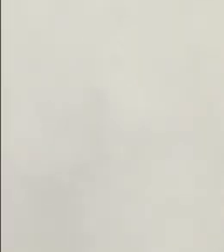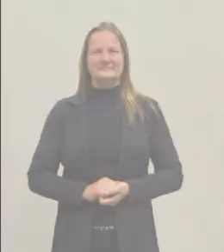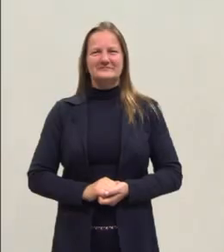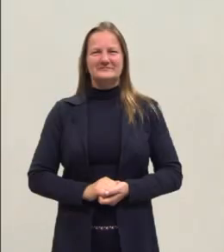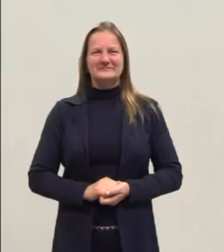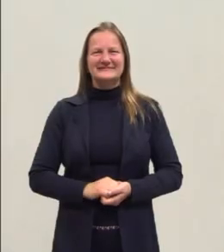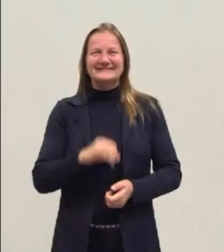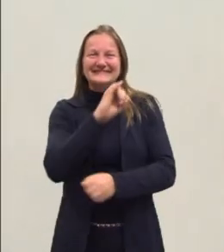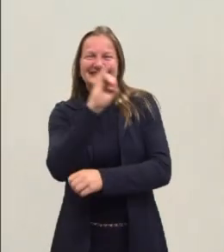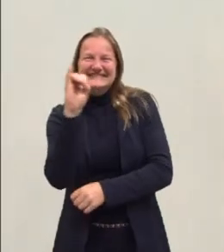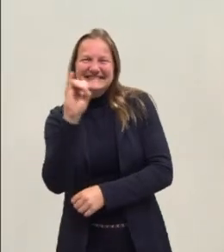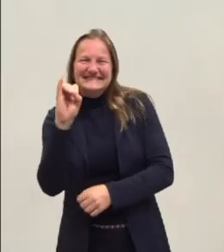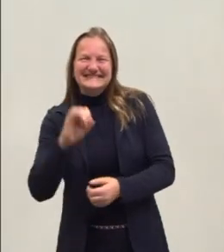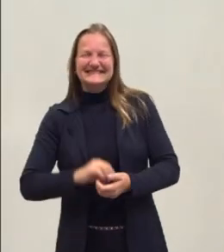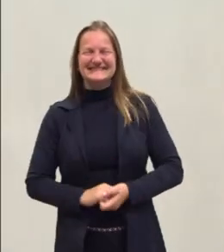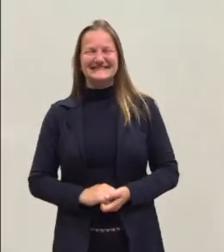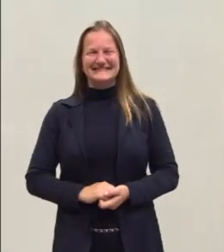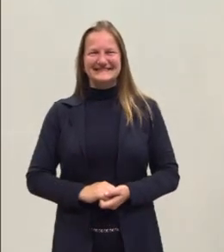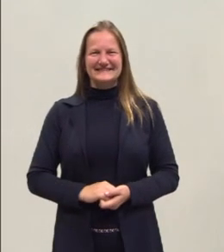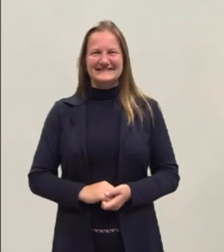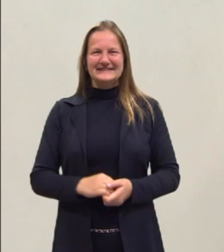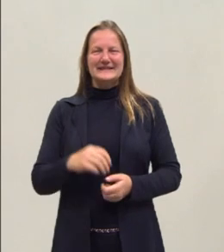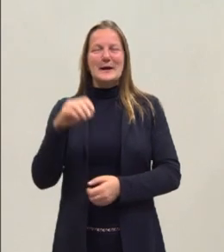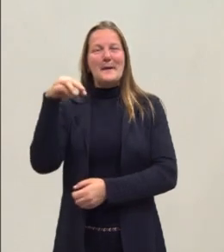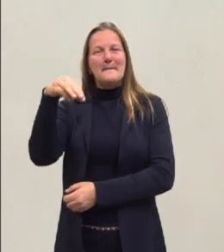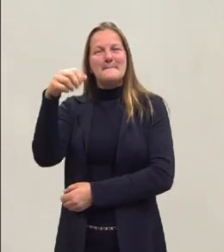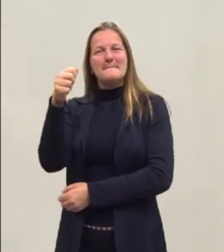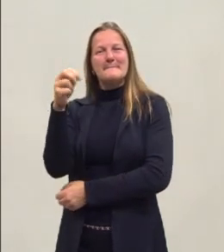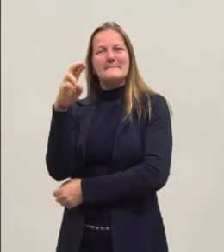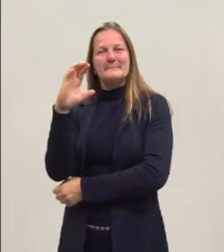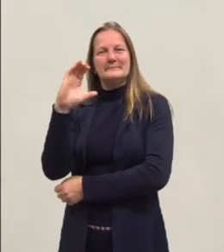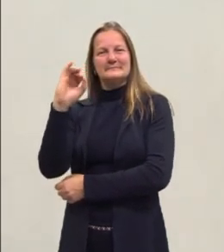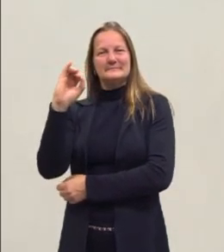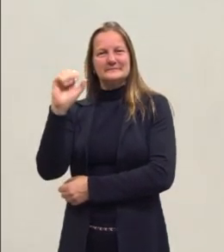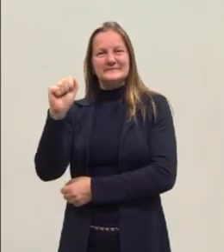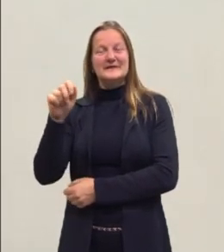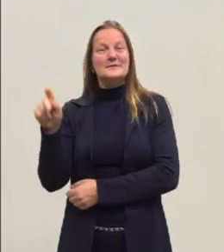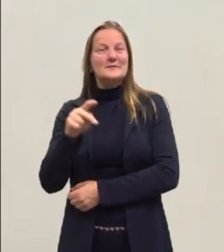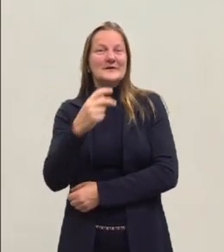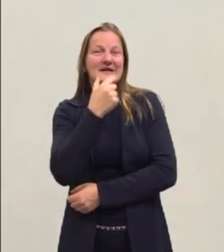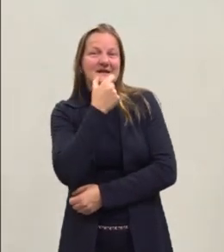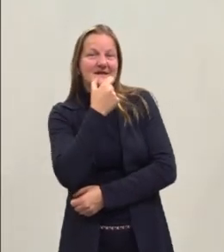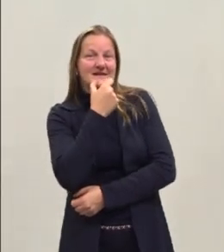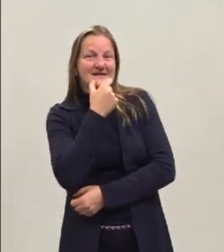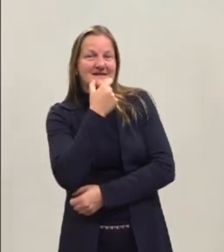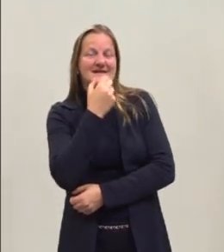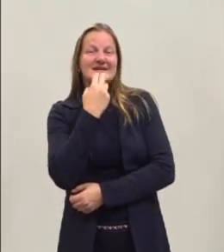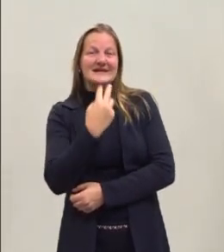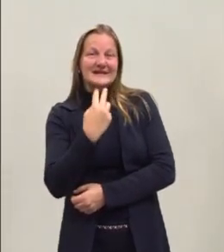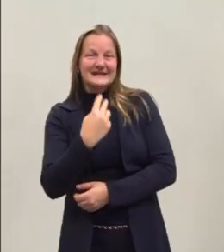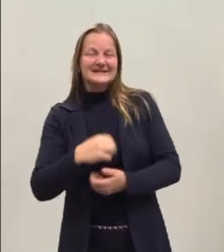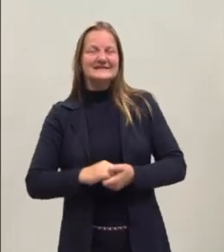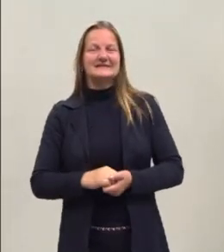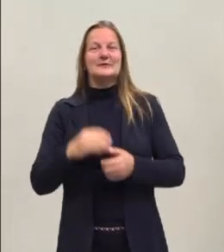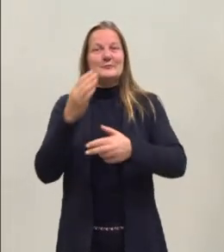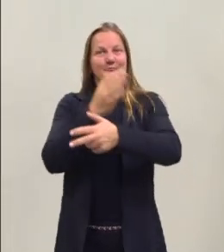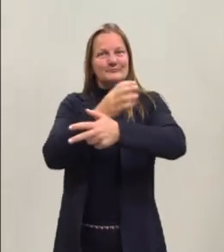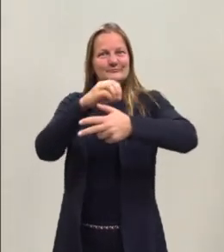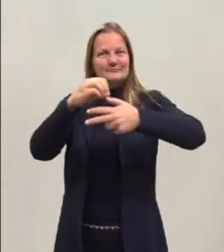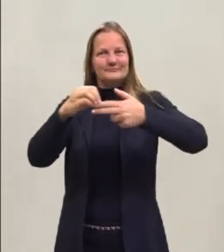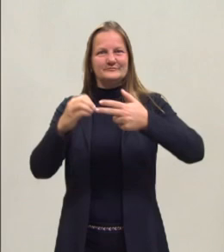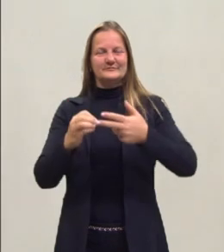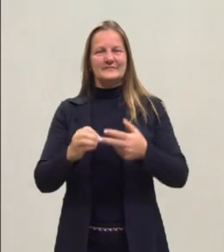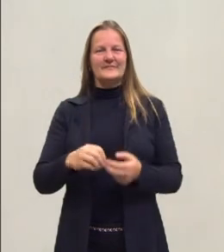Olá pessoal, meu nome é Márcia, sou professora de língua inglesa, sou professora do pré-ENEM,